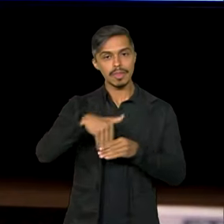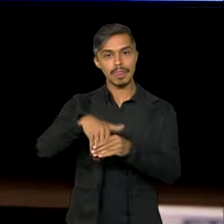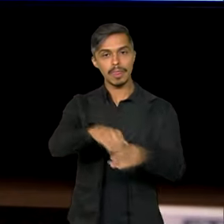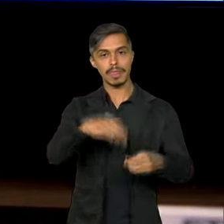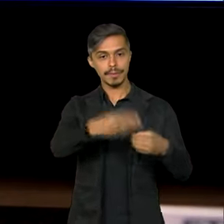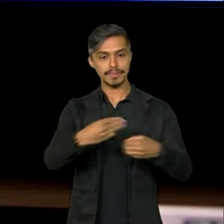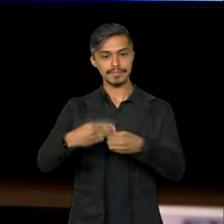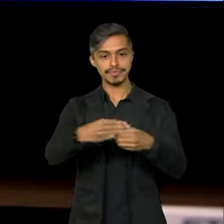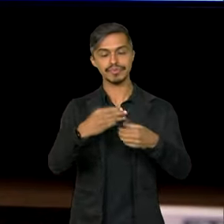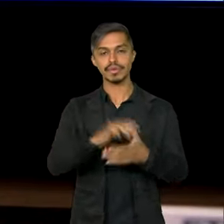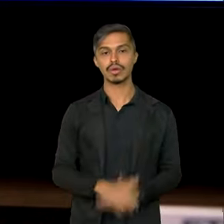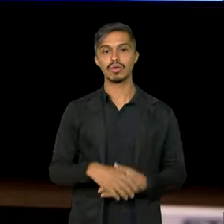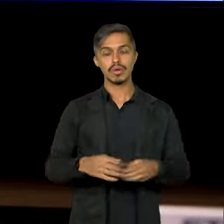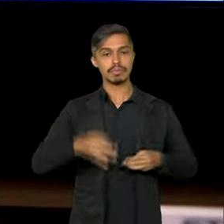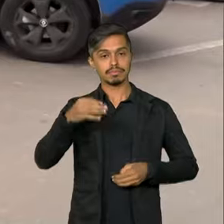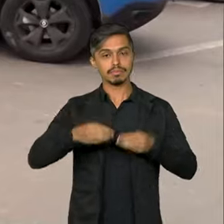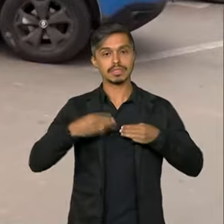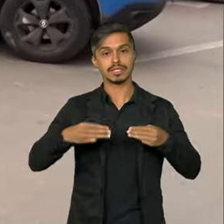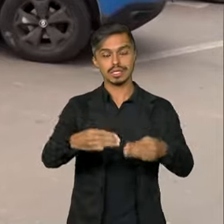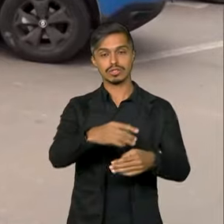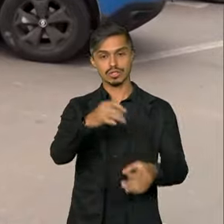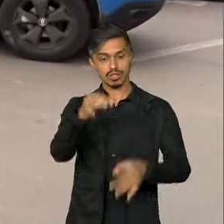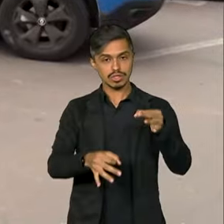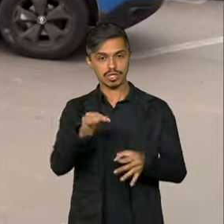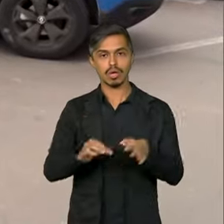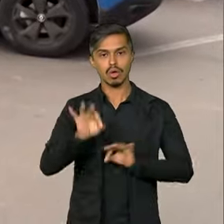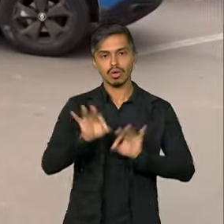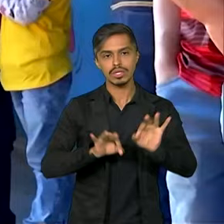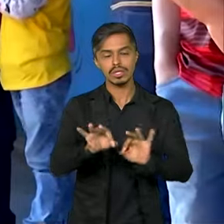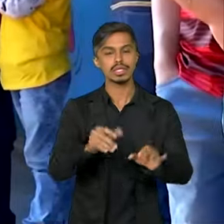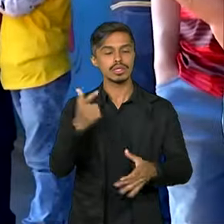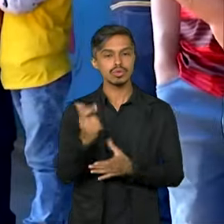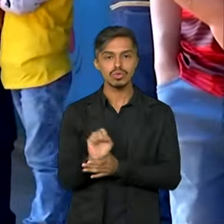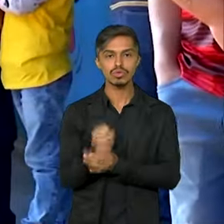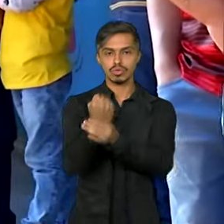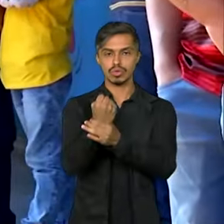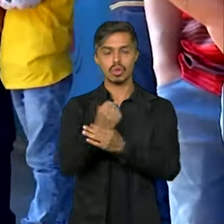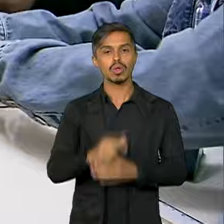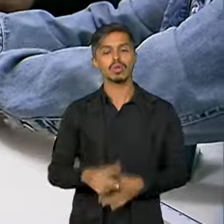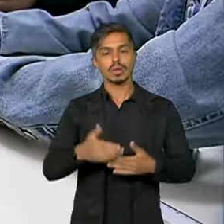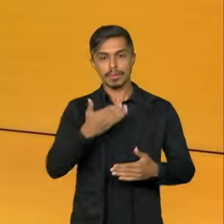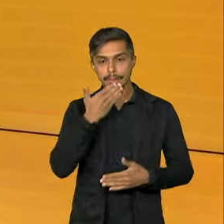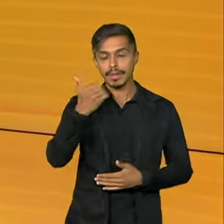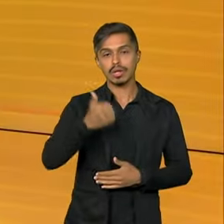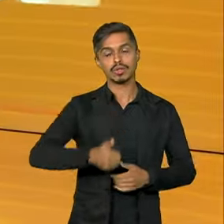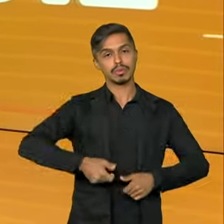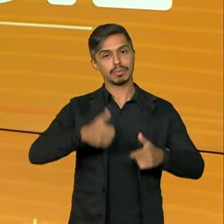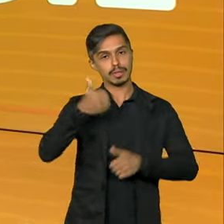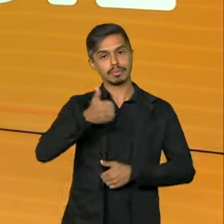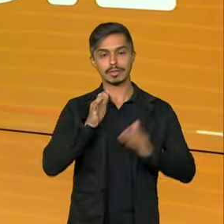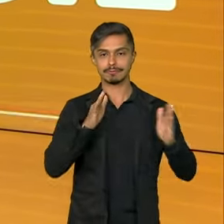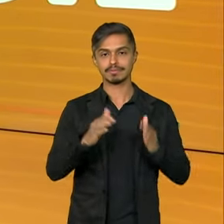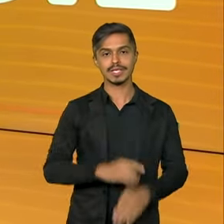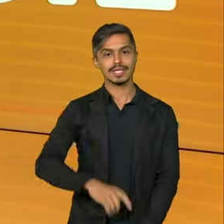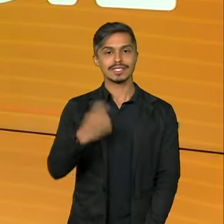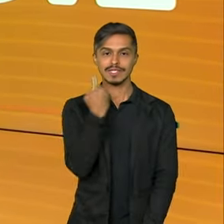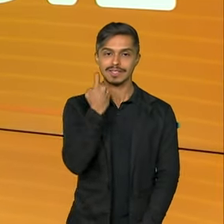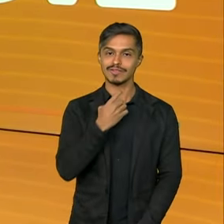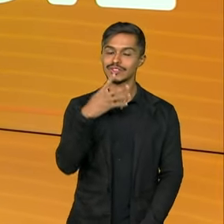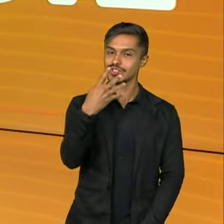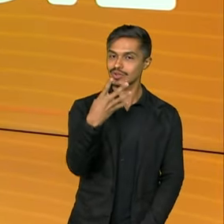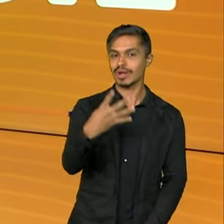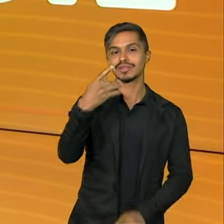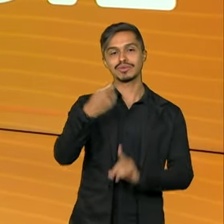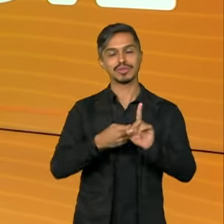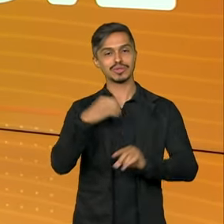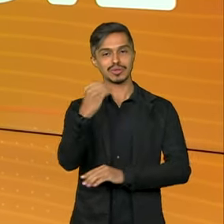Justiça vai coordenar a operação para garantir a segurança no primeiro turno. Sexta-feira, 4 de outubro.